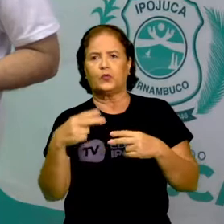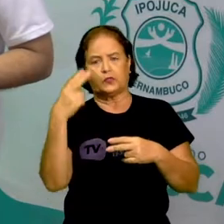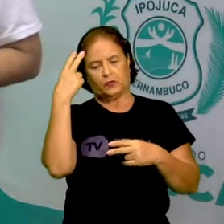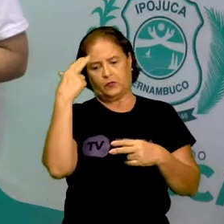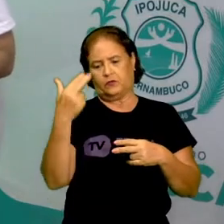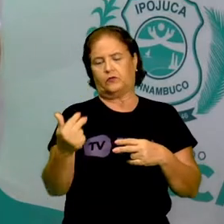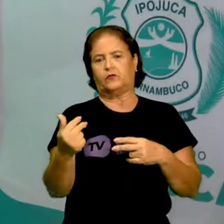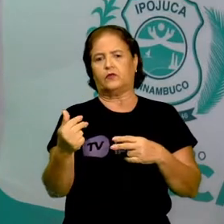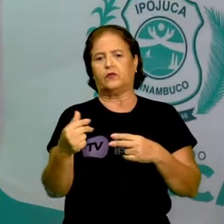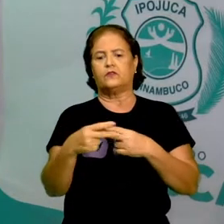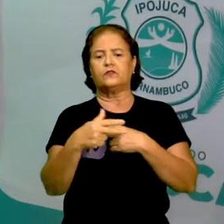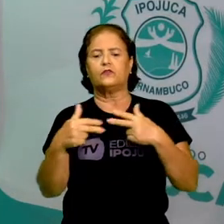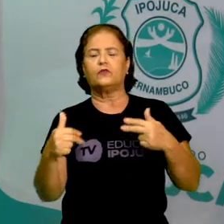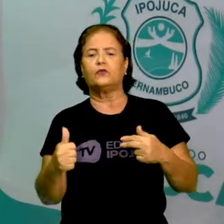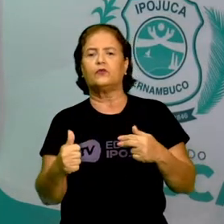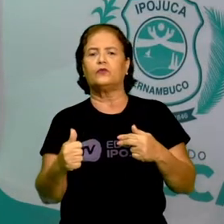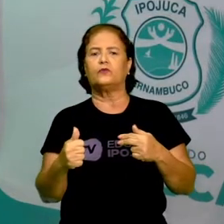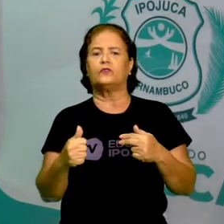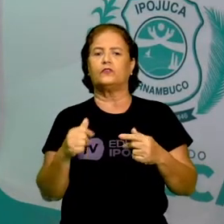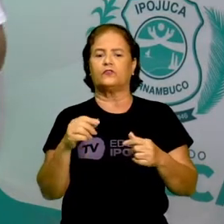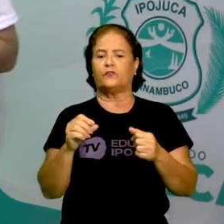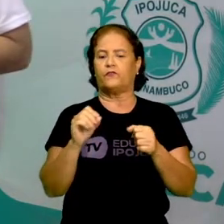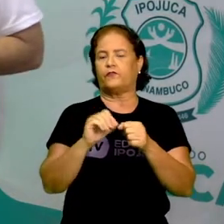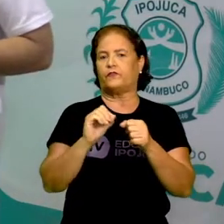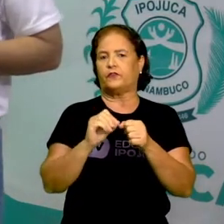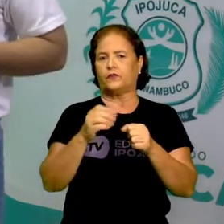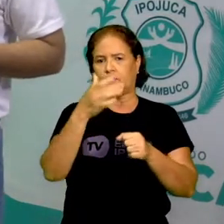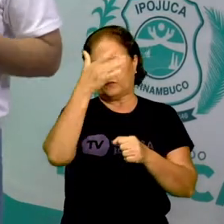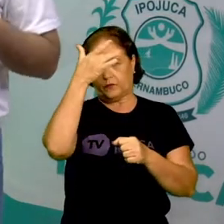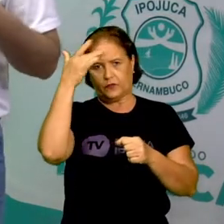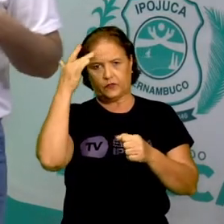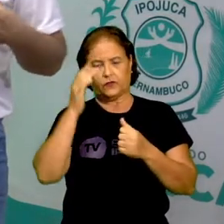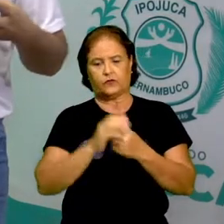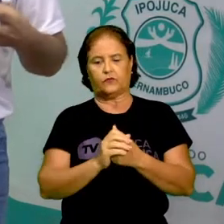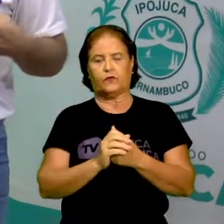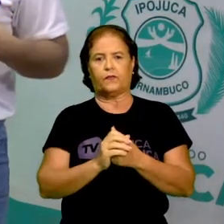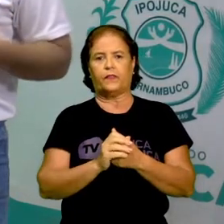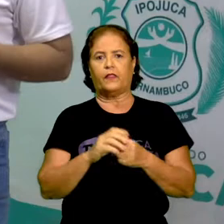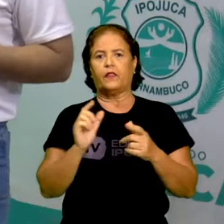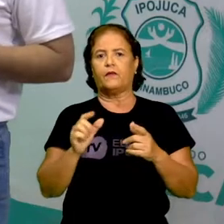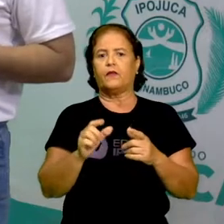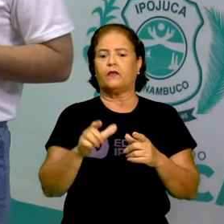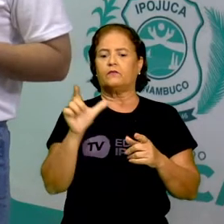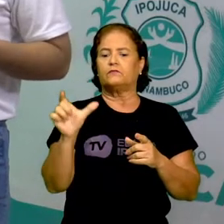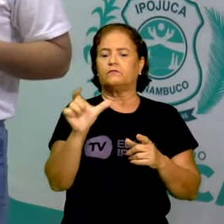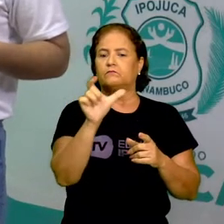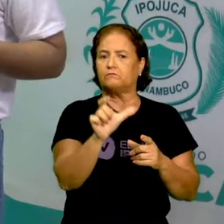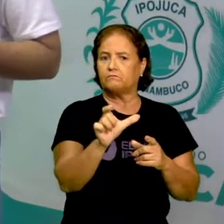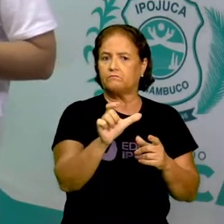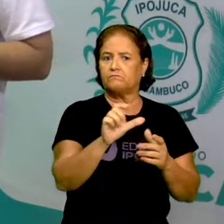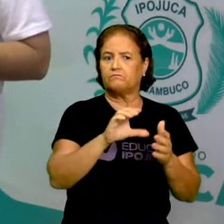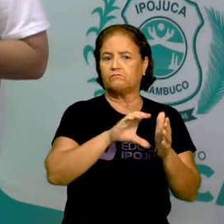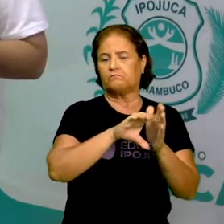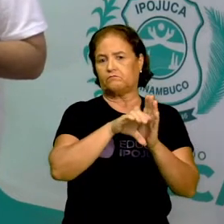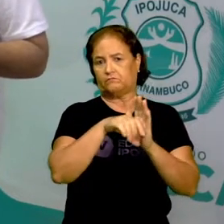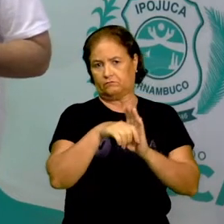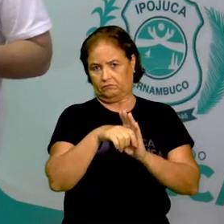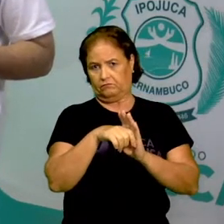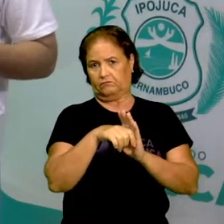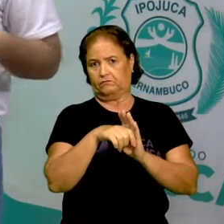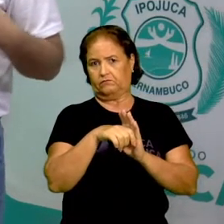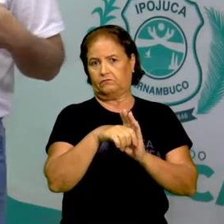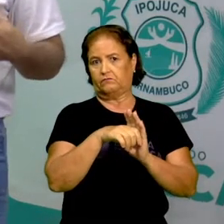Assim, cada espaço apresenta características próprias que os